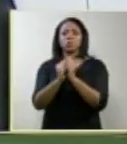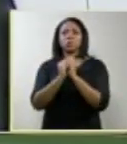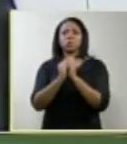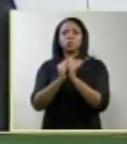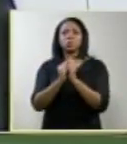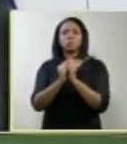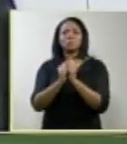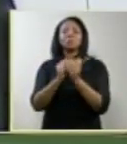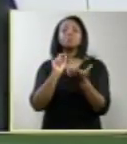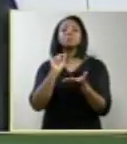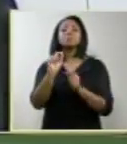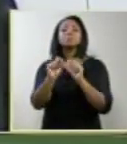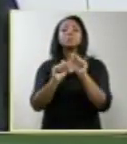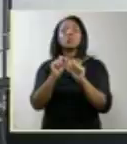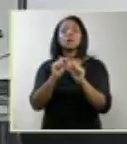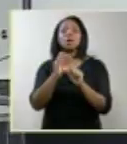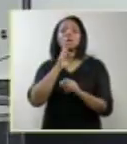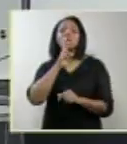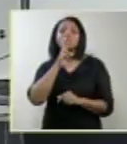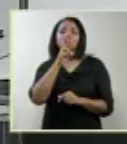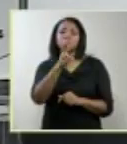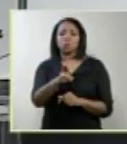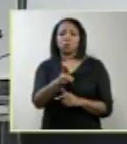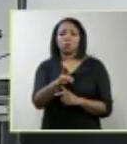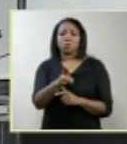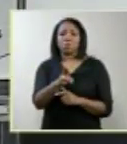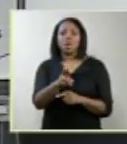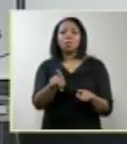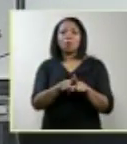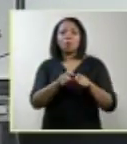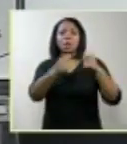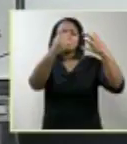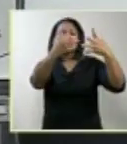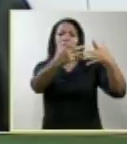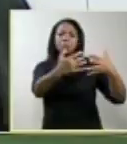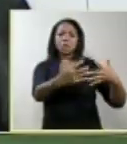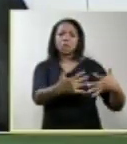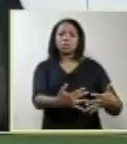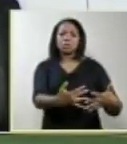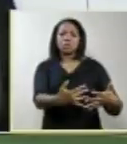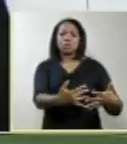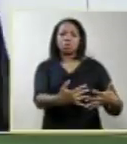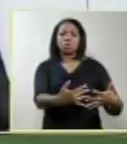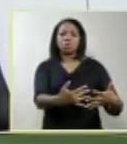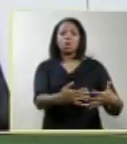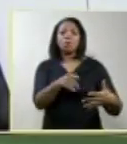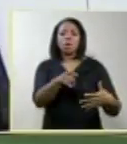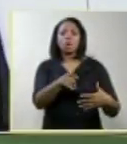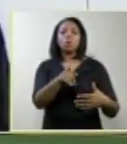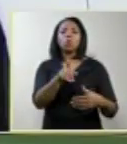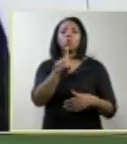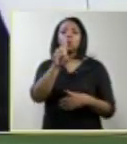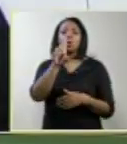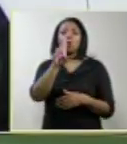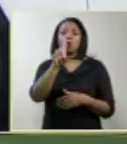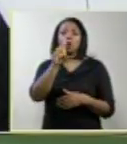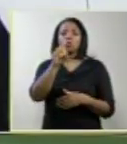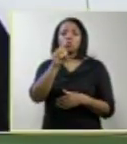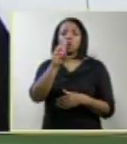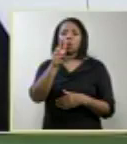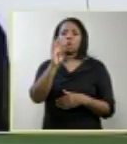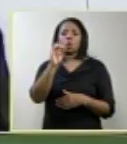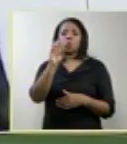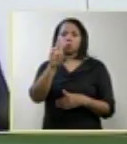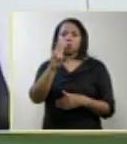acabaram sendo respondidas na exposição feita pelo doutor Jorge Andalá